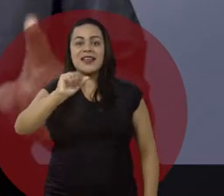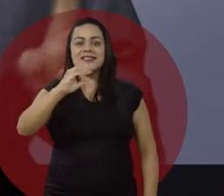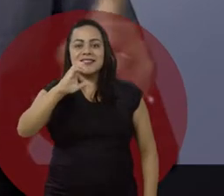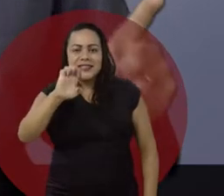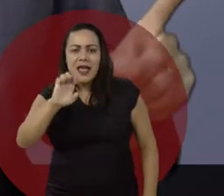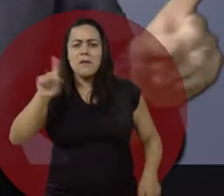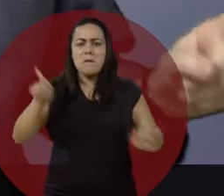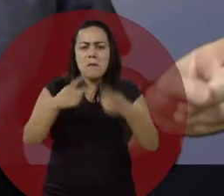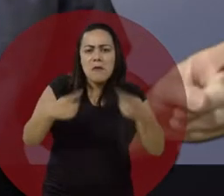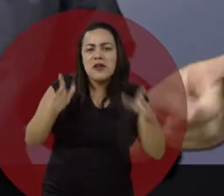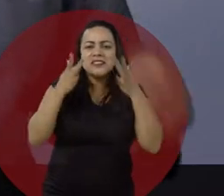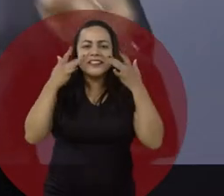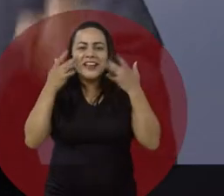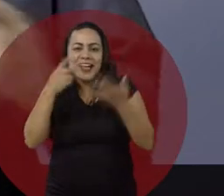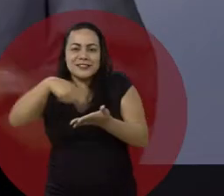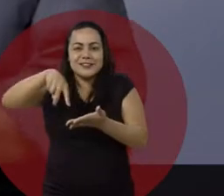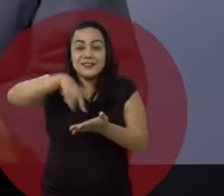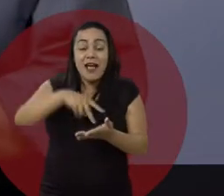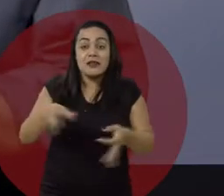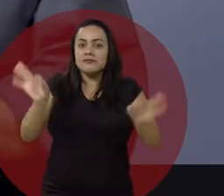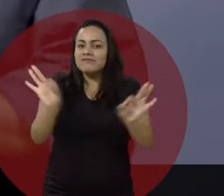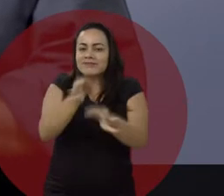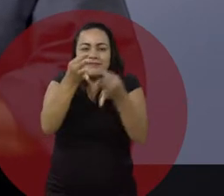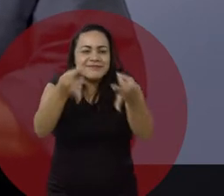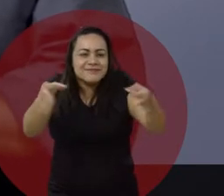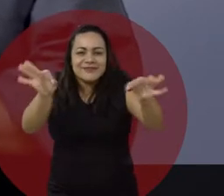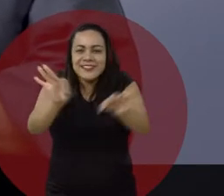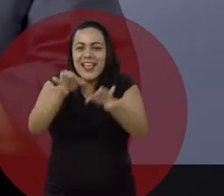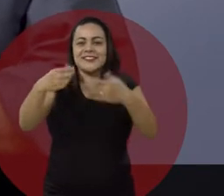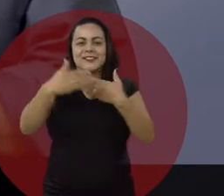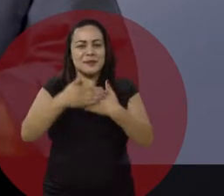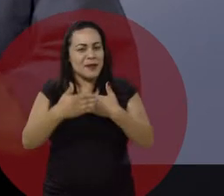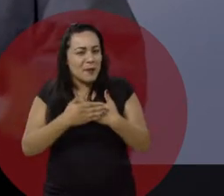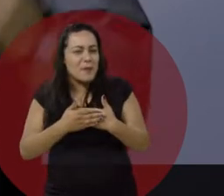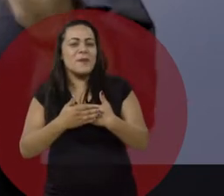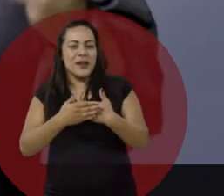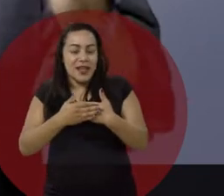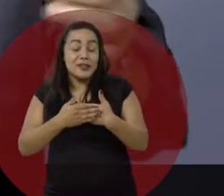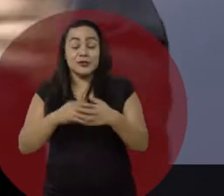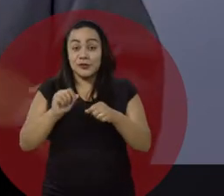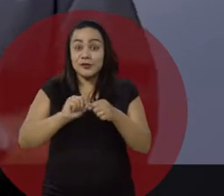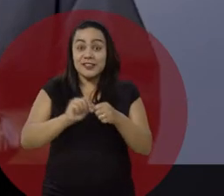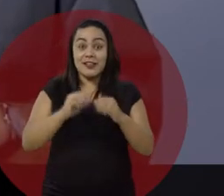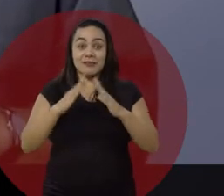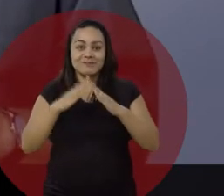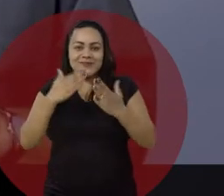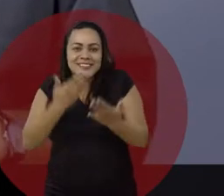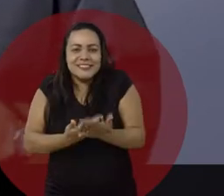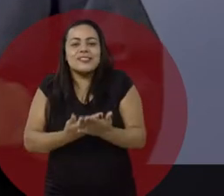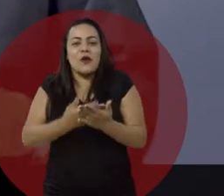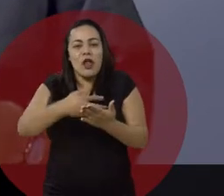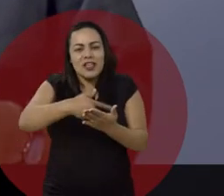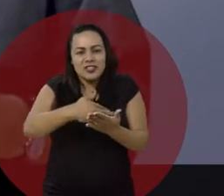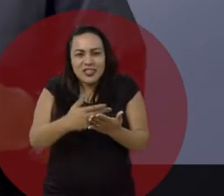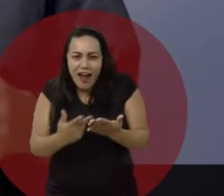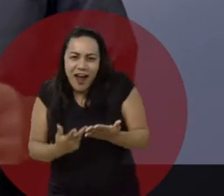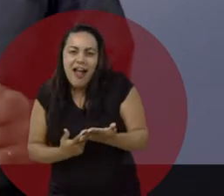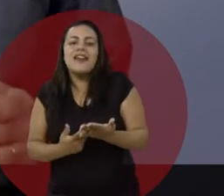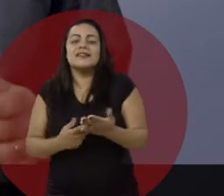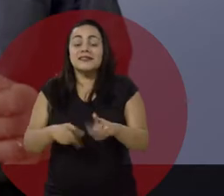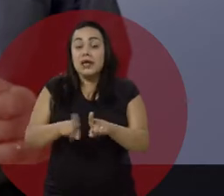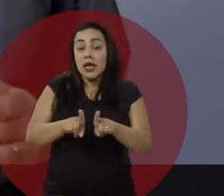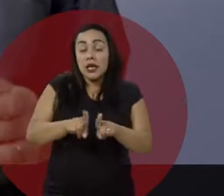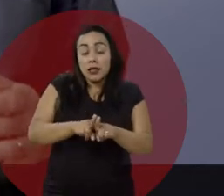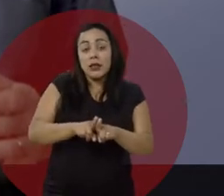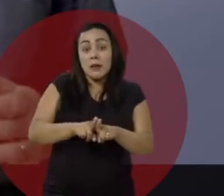municipal de música, teatro e dança. Vamos reerguer a Orquestra Sinfônica em Ribeirão Preto. Vamos também reformular a Escolinha de Arte do Bosque